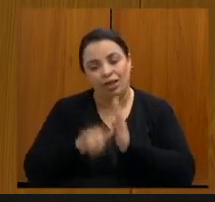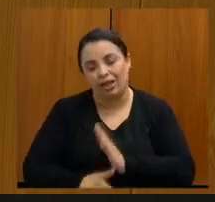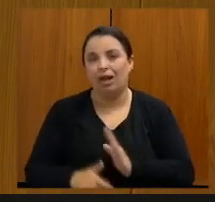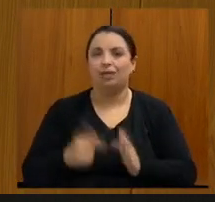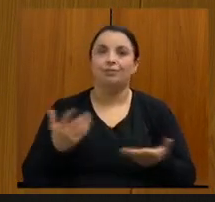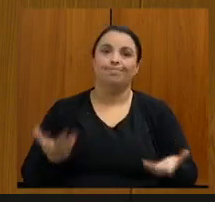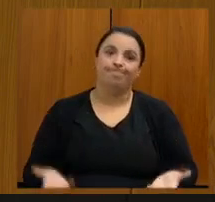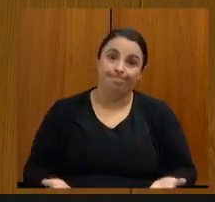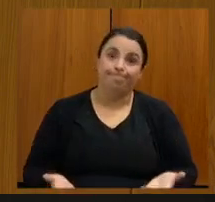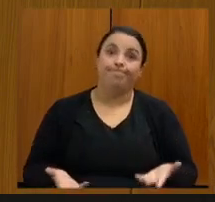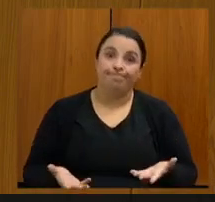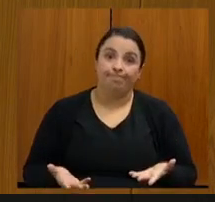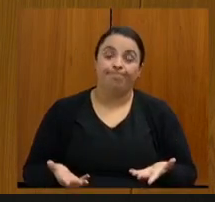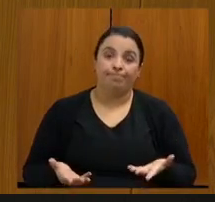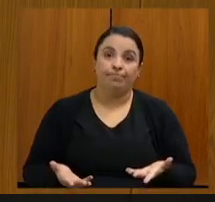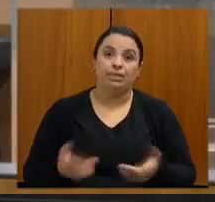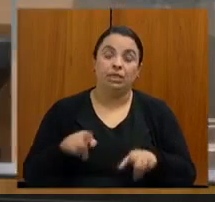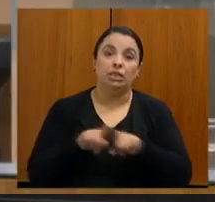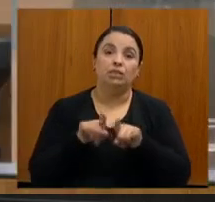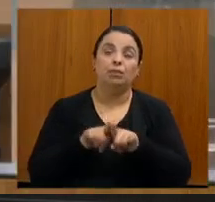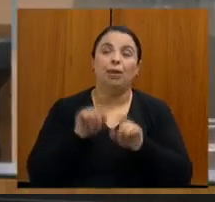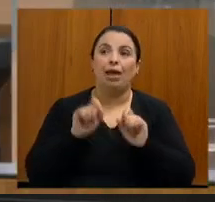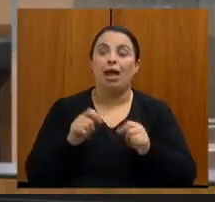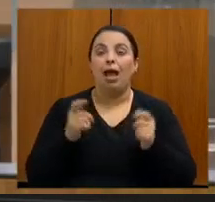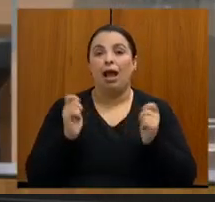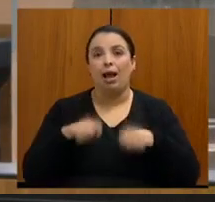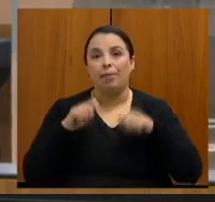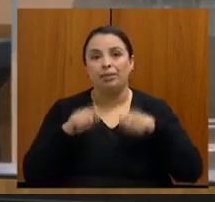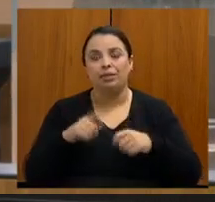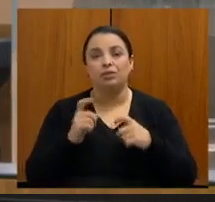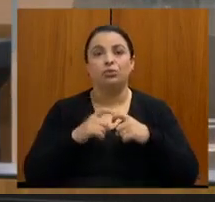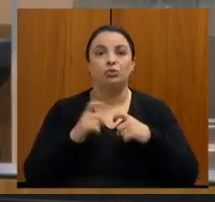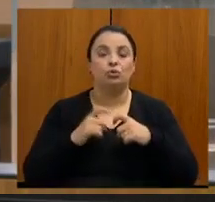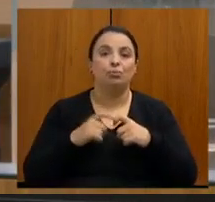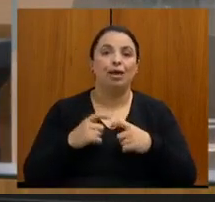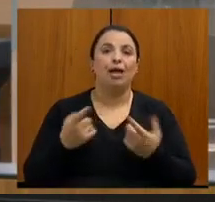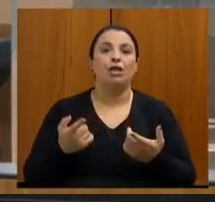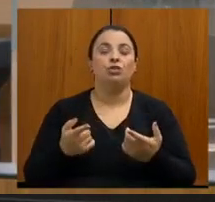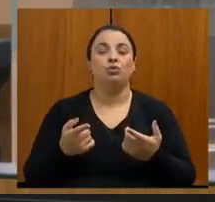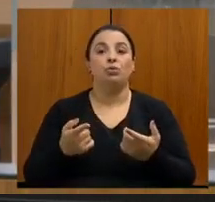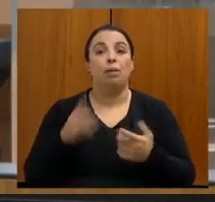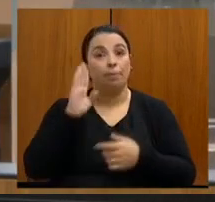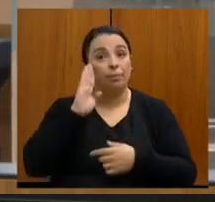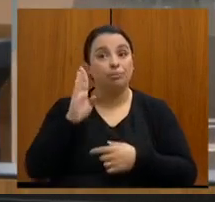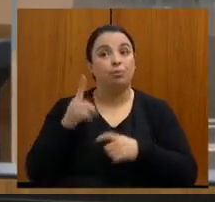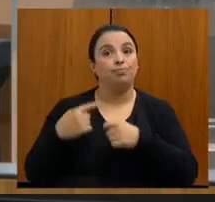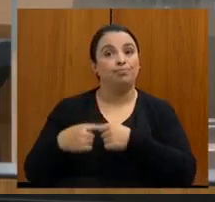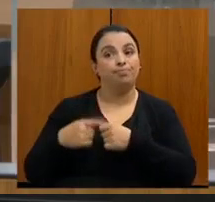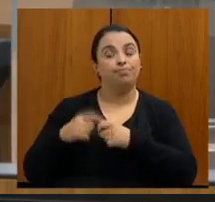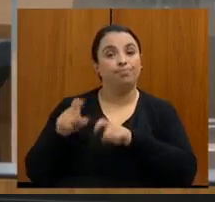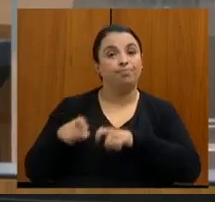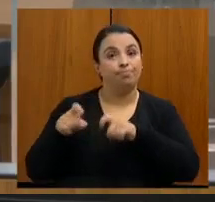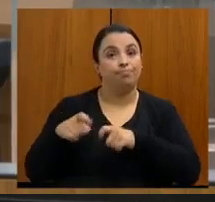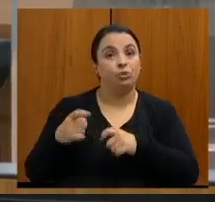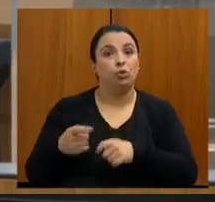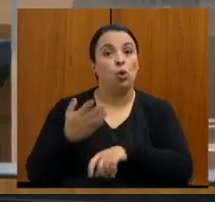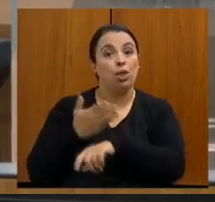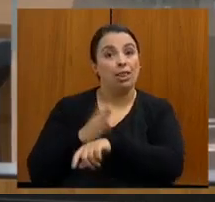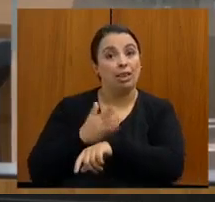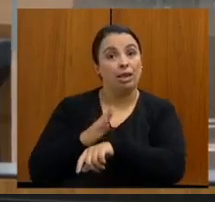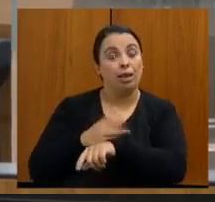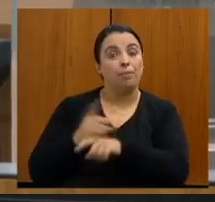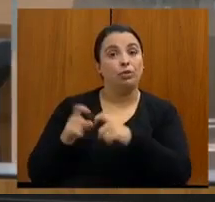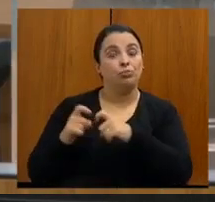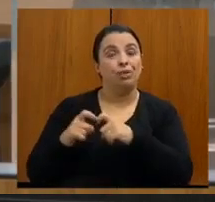também pela capacitação dos médicos, principalmente no interior, no interior a gente recebe muito